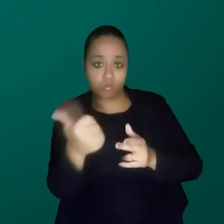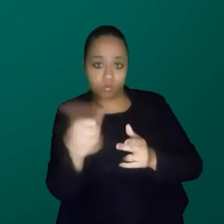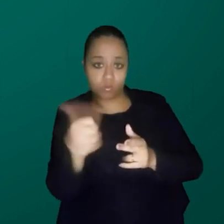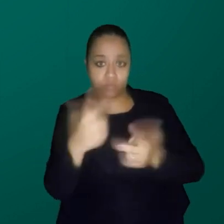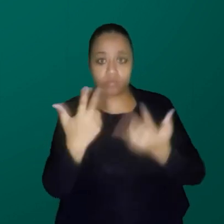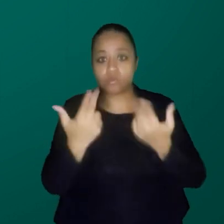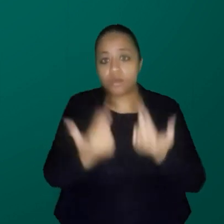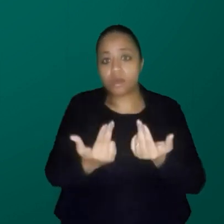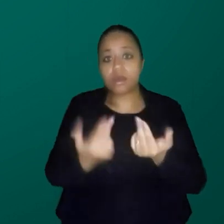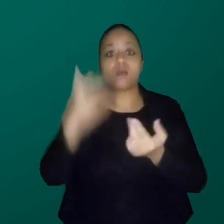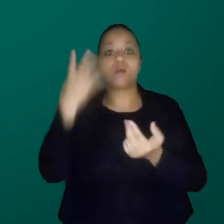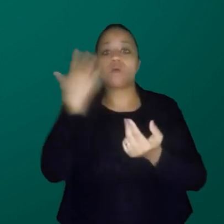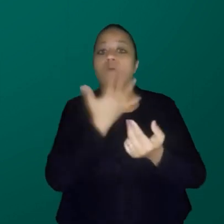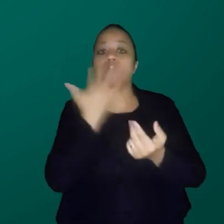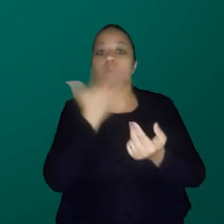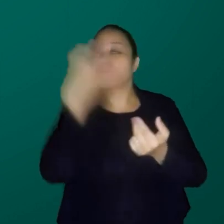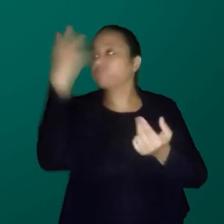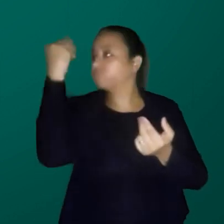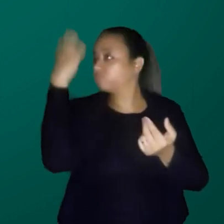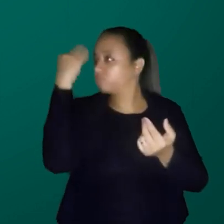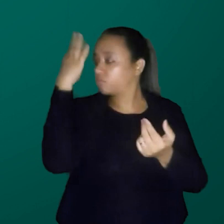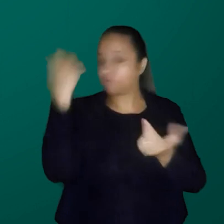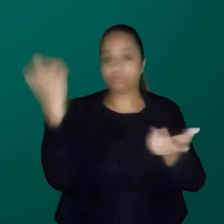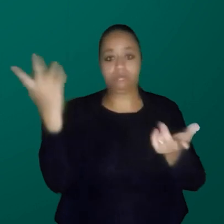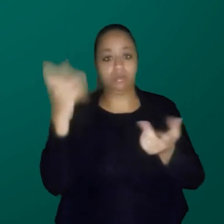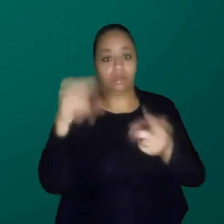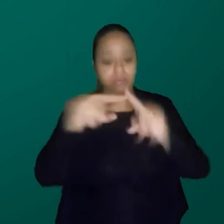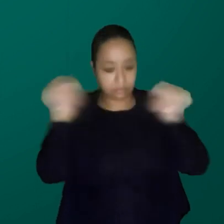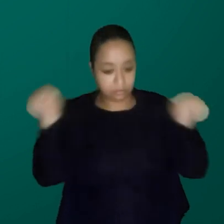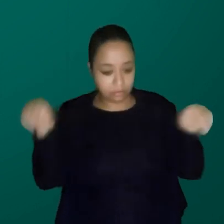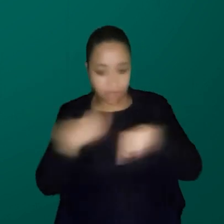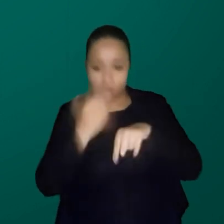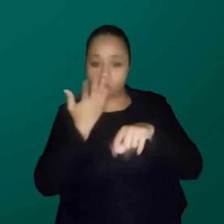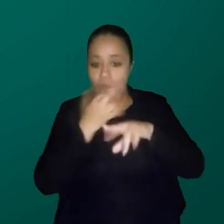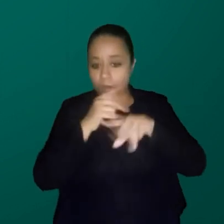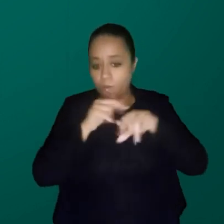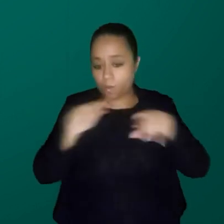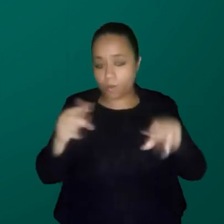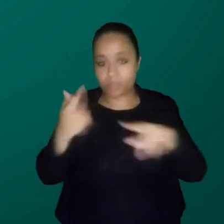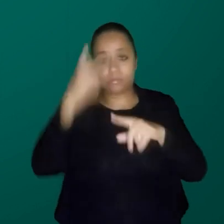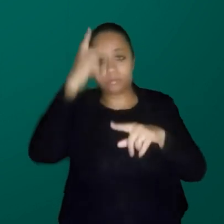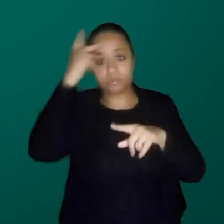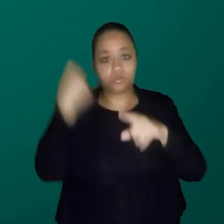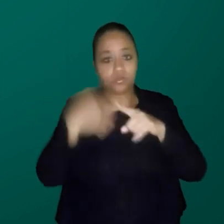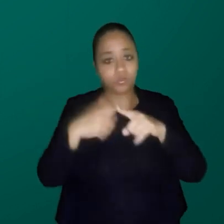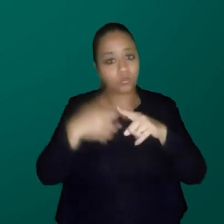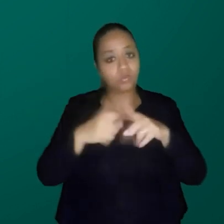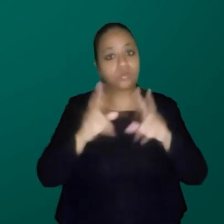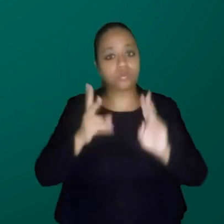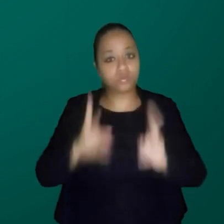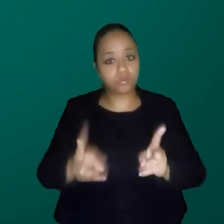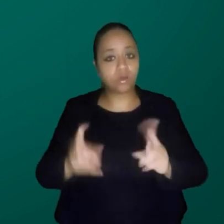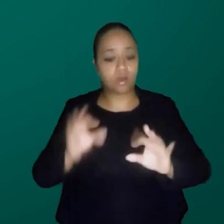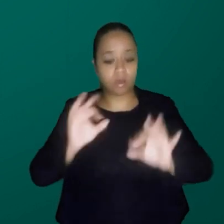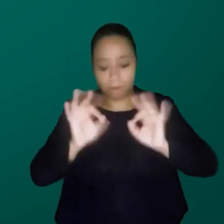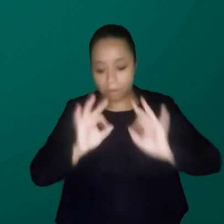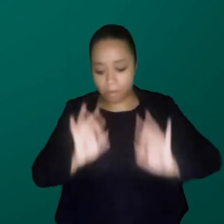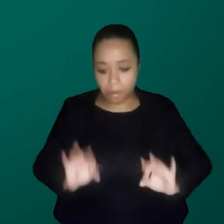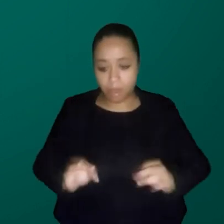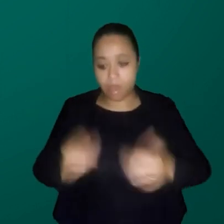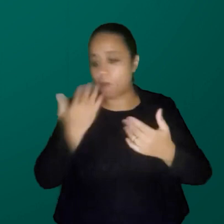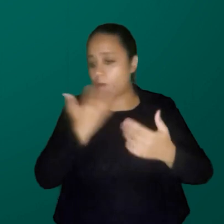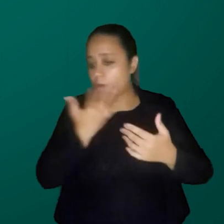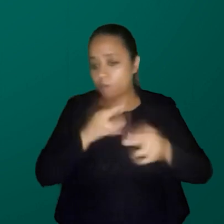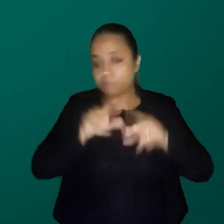A foto ficou colorida, a peça é colorida, a sala é colorida, porque as pessoas continuam 50 tons. Já tem uns cinzinhas